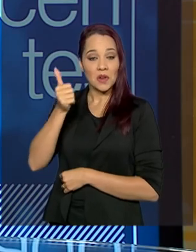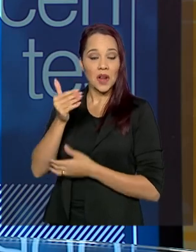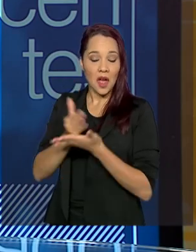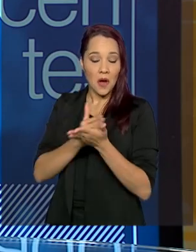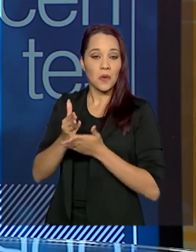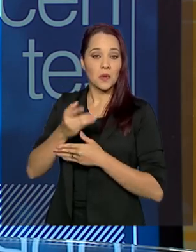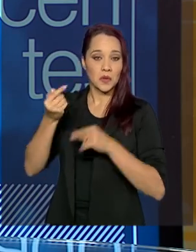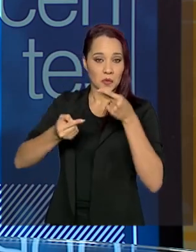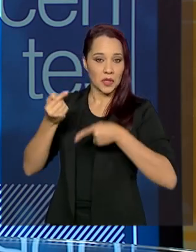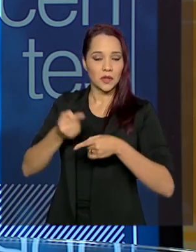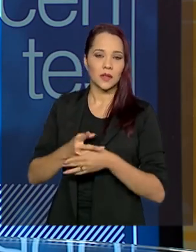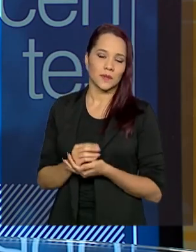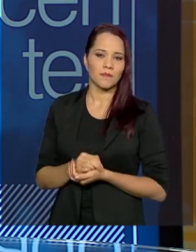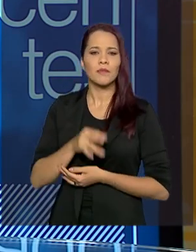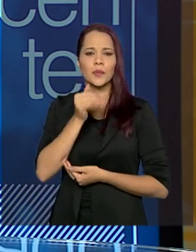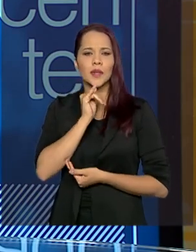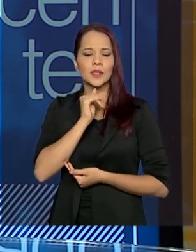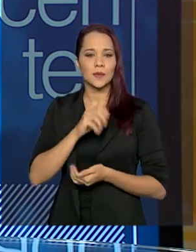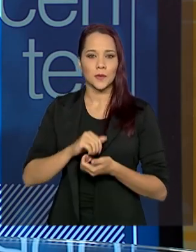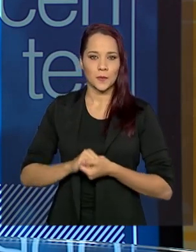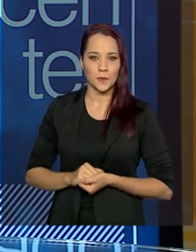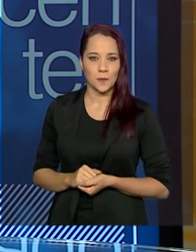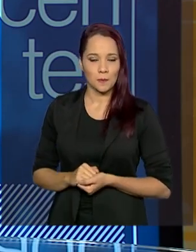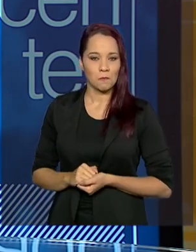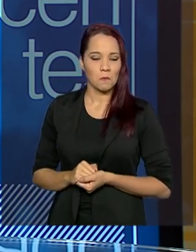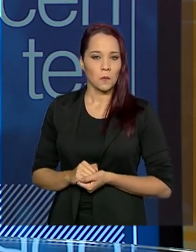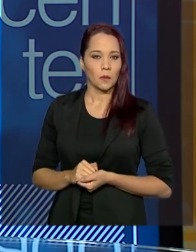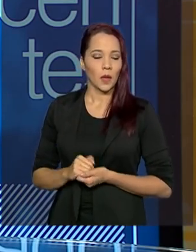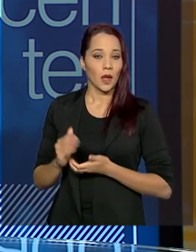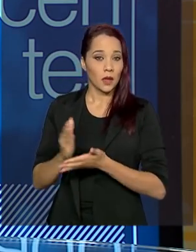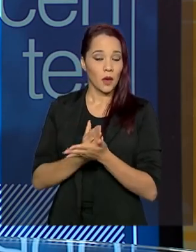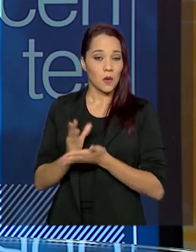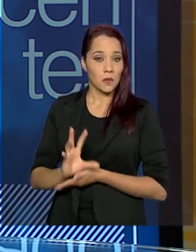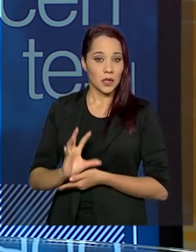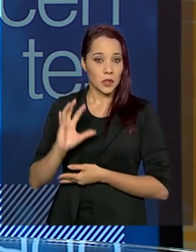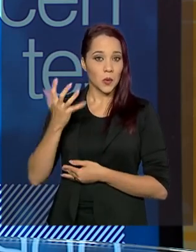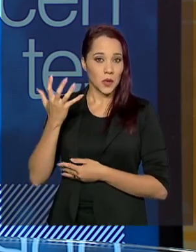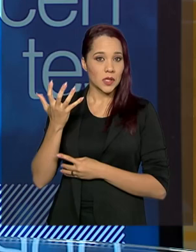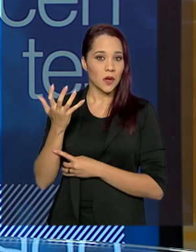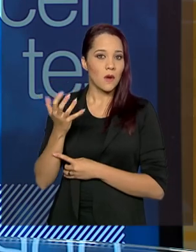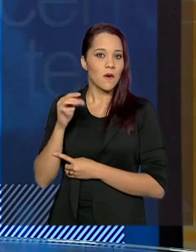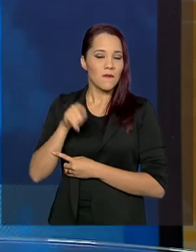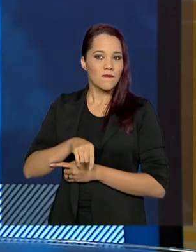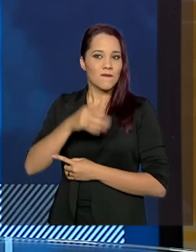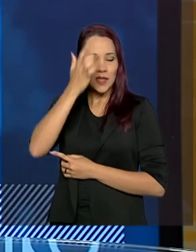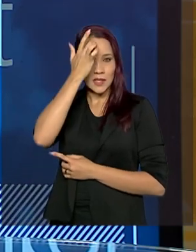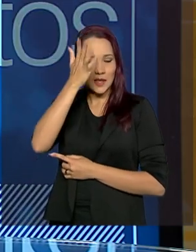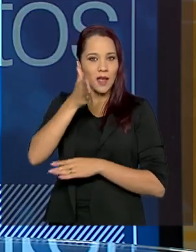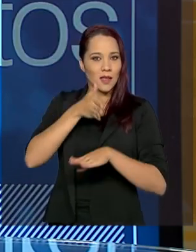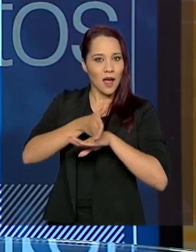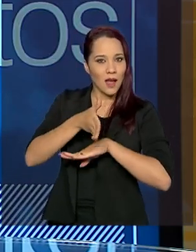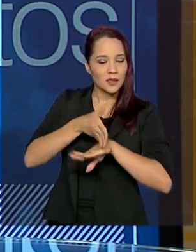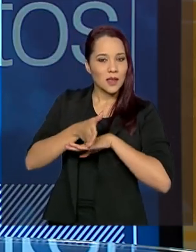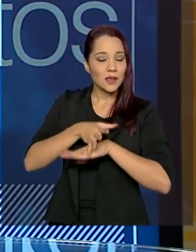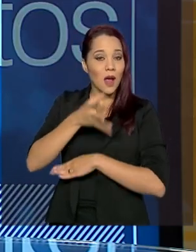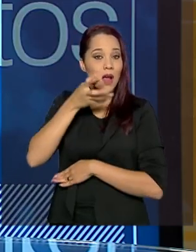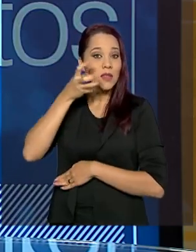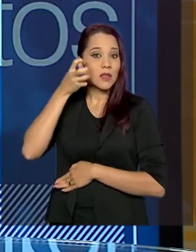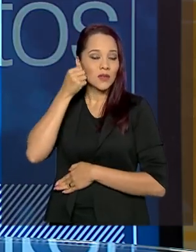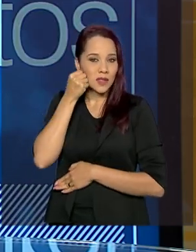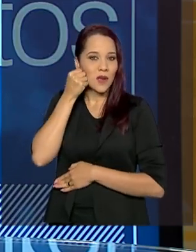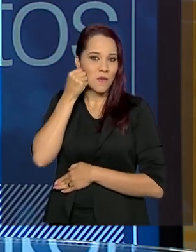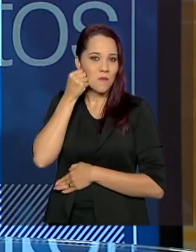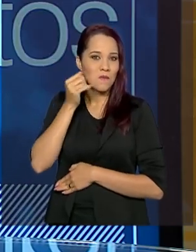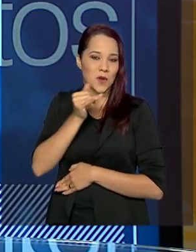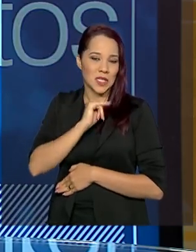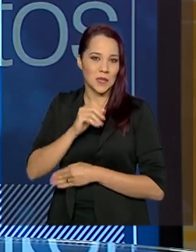políticas. Por exemplo, em algumas situações foi facilitado o acesso à adoção, quando é o